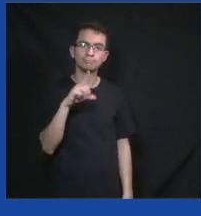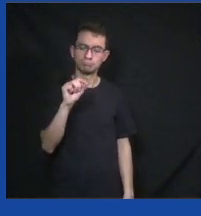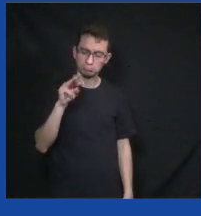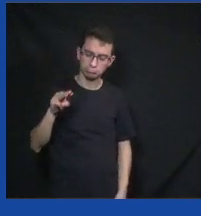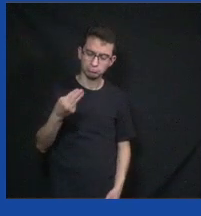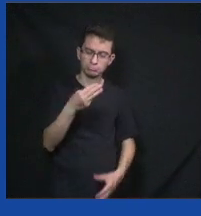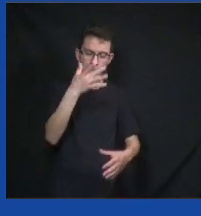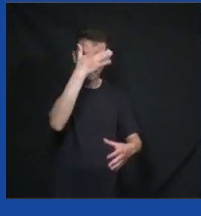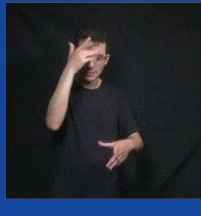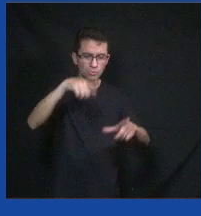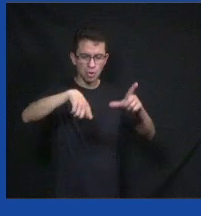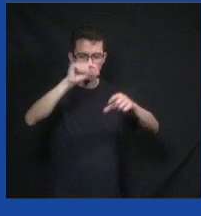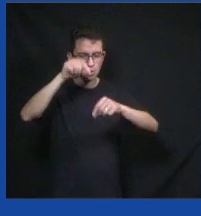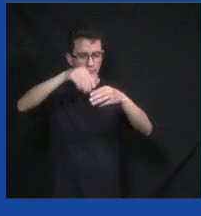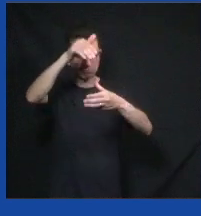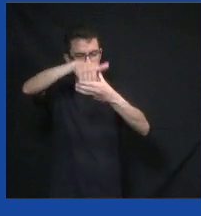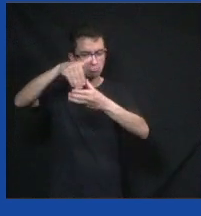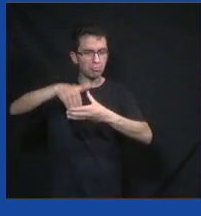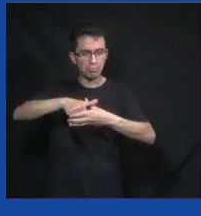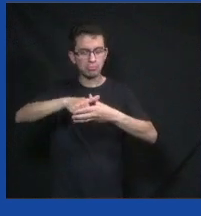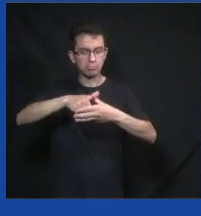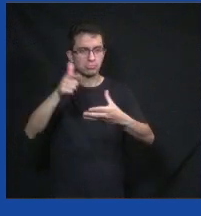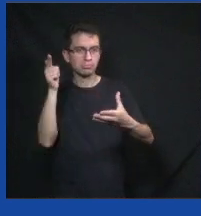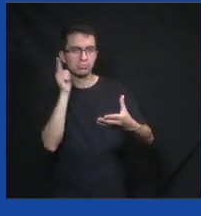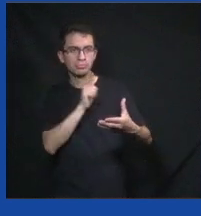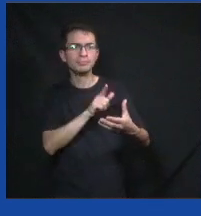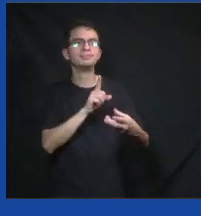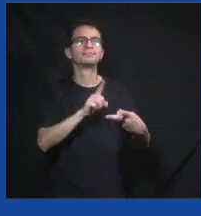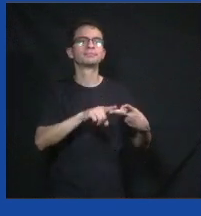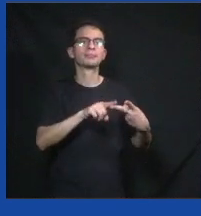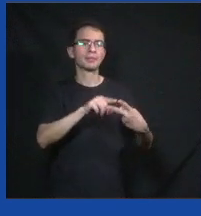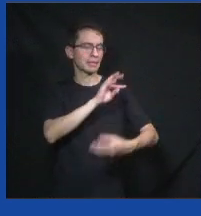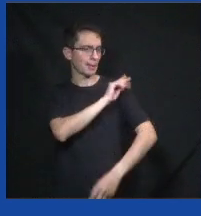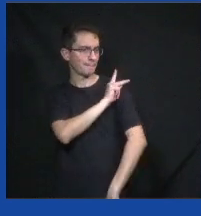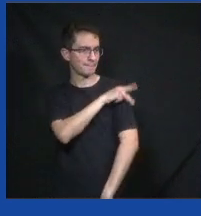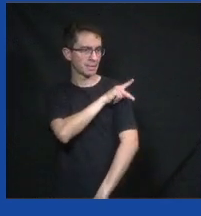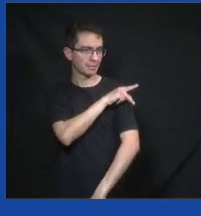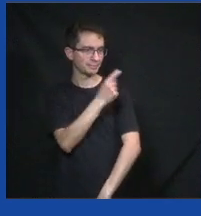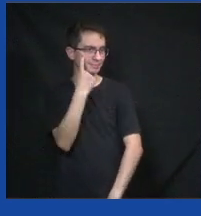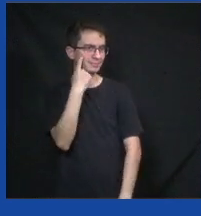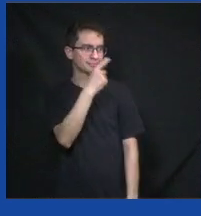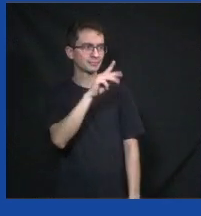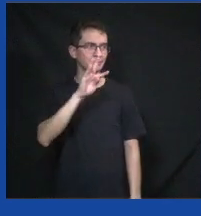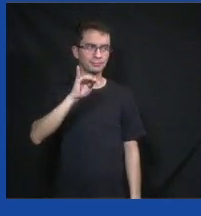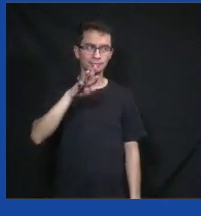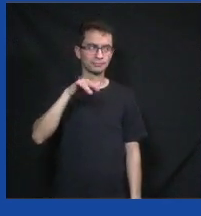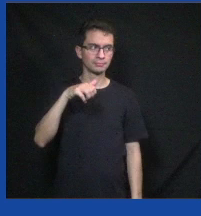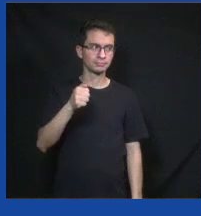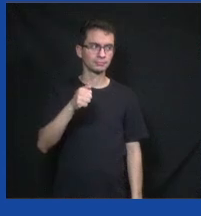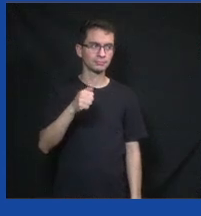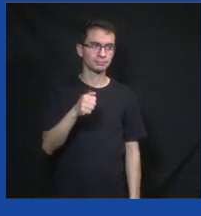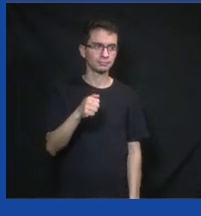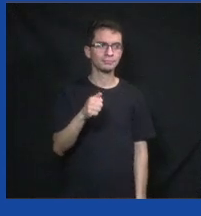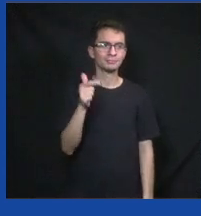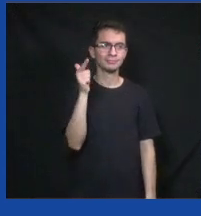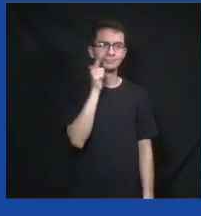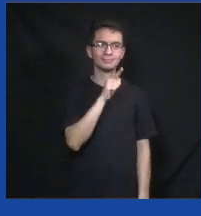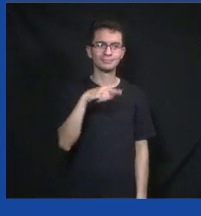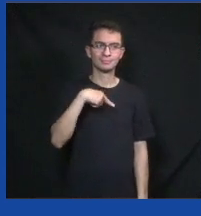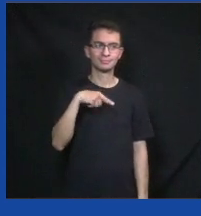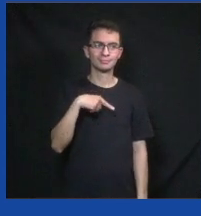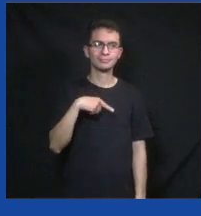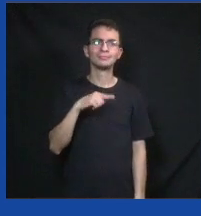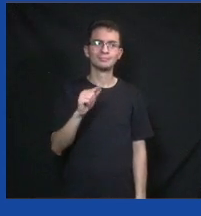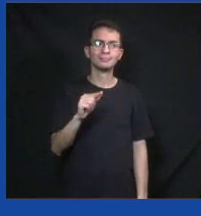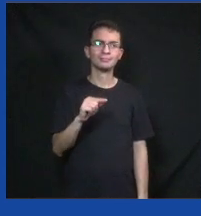no que queriam colocar dinheiro mais perto de casa. Teresina, plano plurianual sendo feito junto com a população, revisão de plano diretor, uma